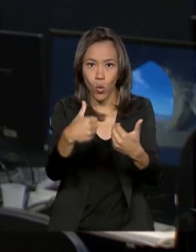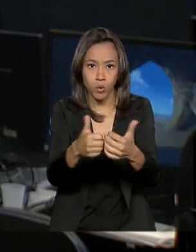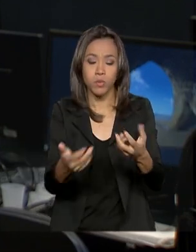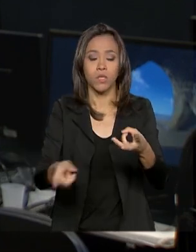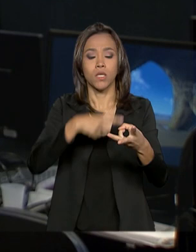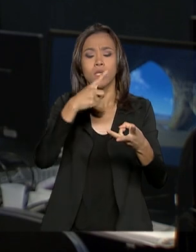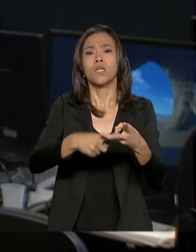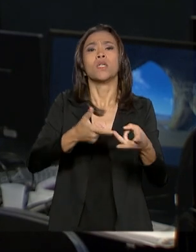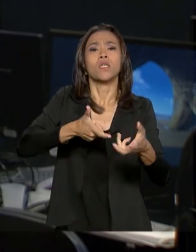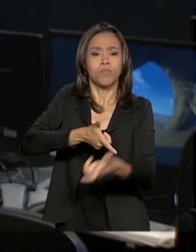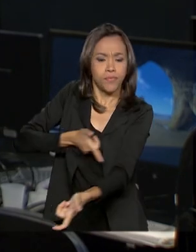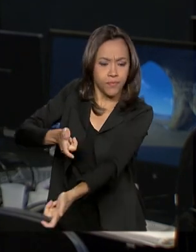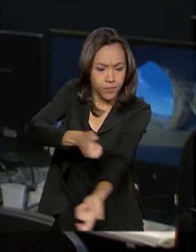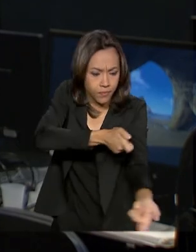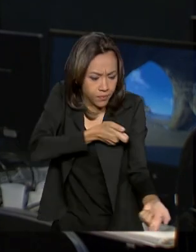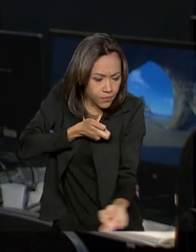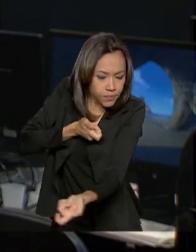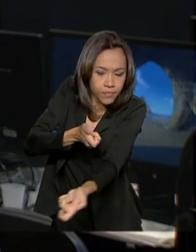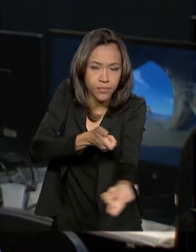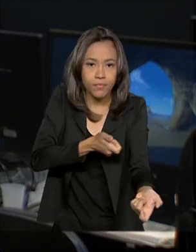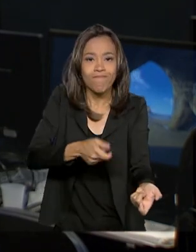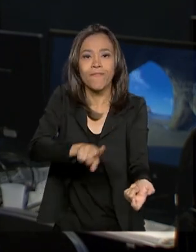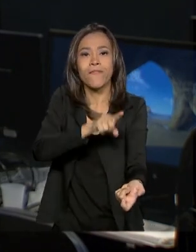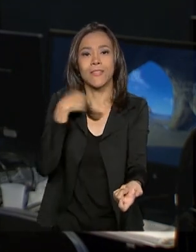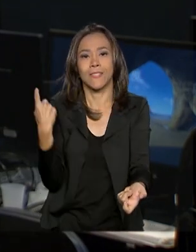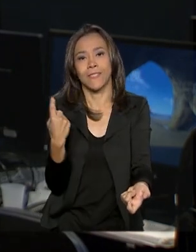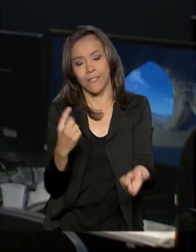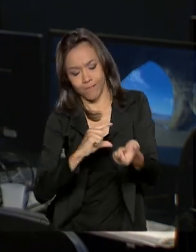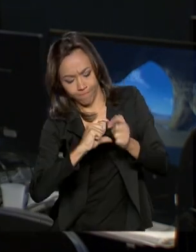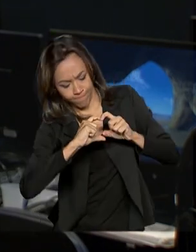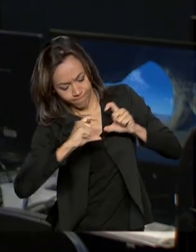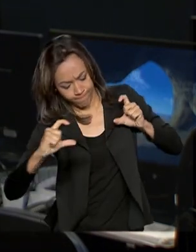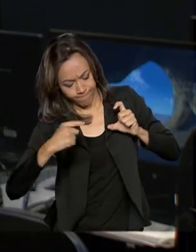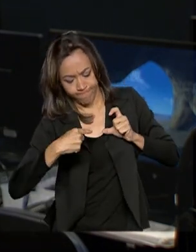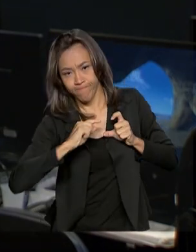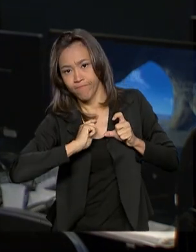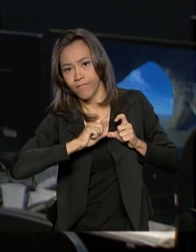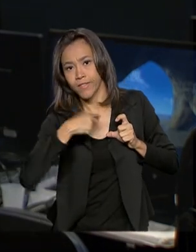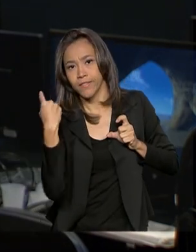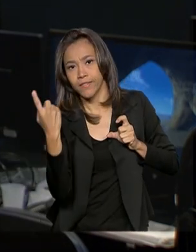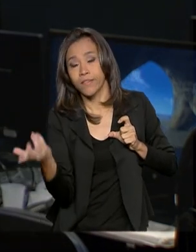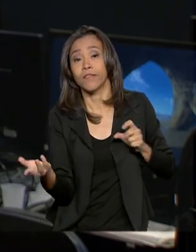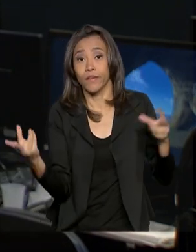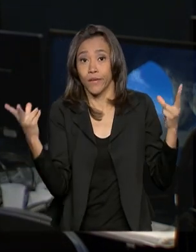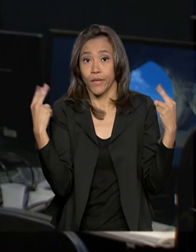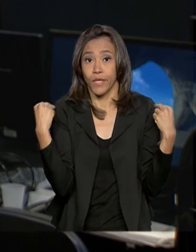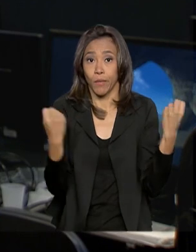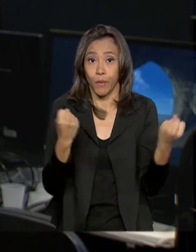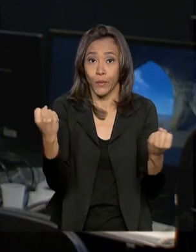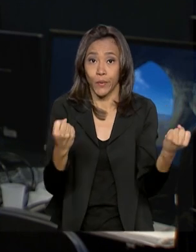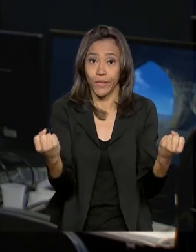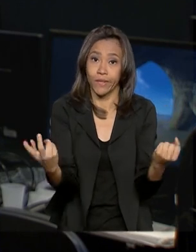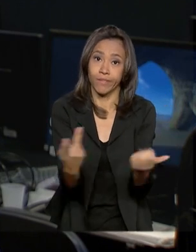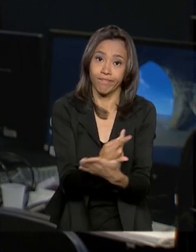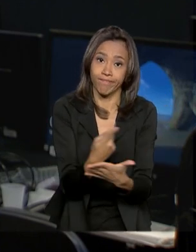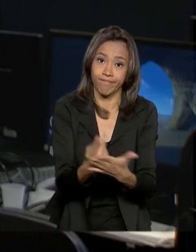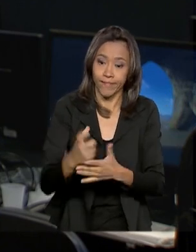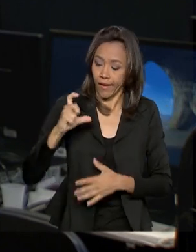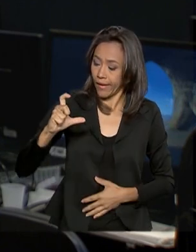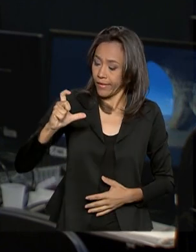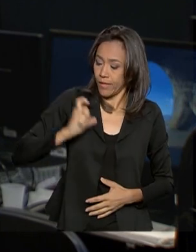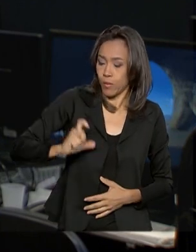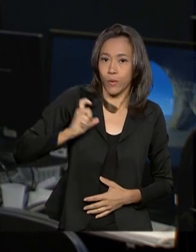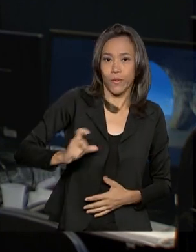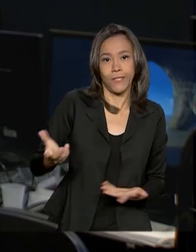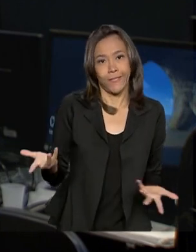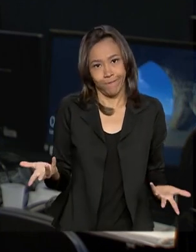extintor de incêndio com carga vencida e até motoristas com documentação em situação irregular. A ação